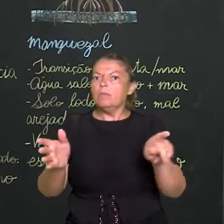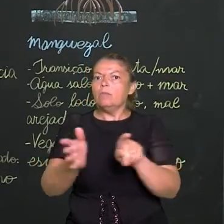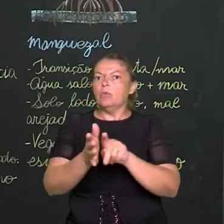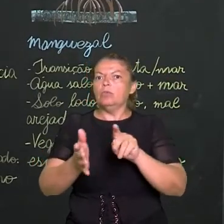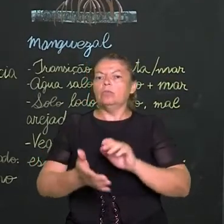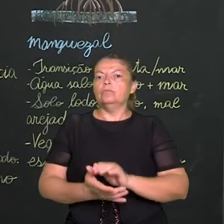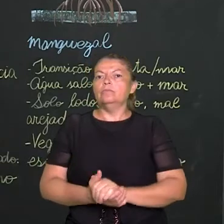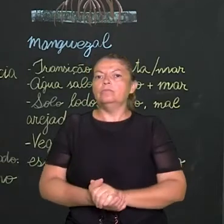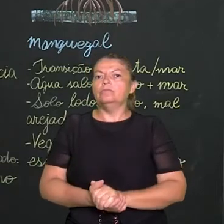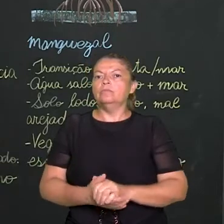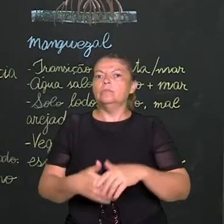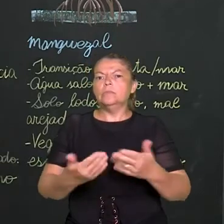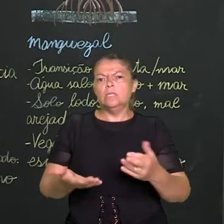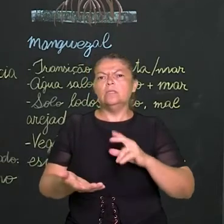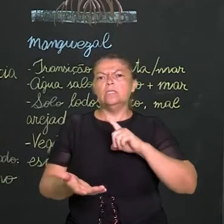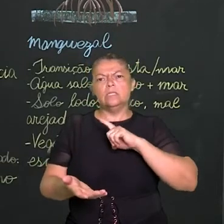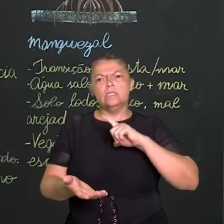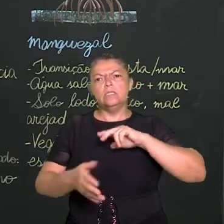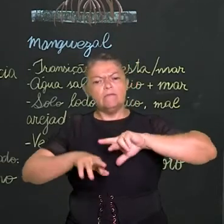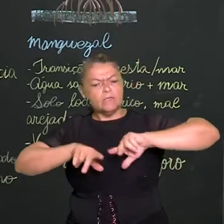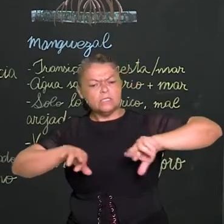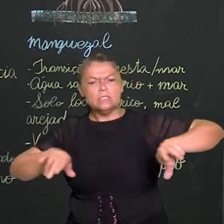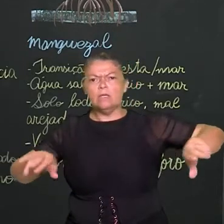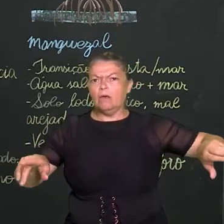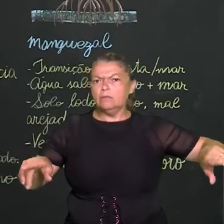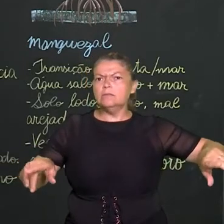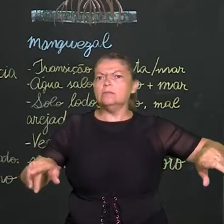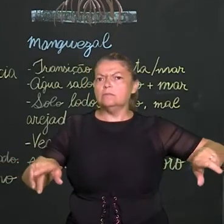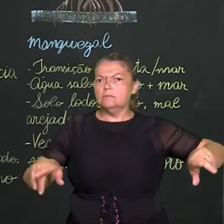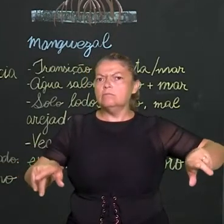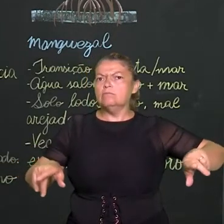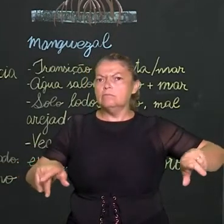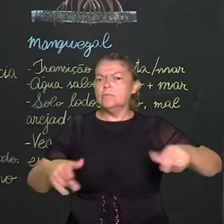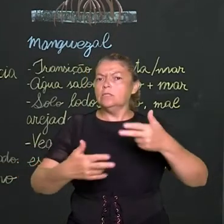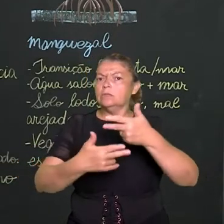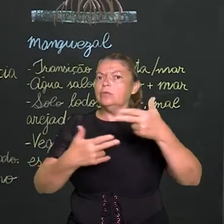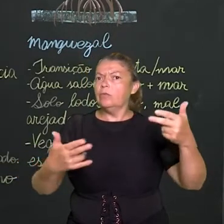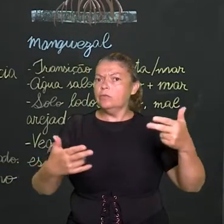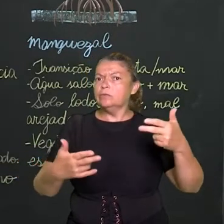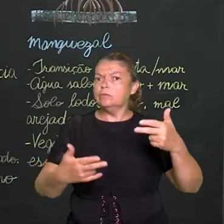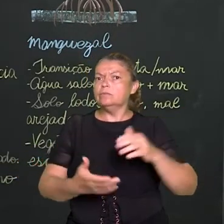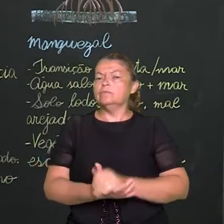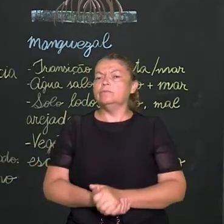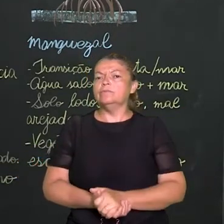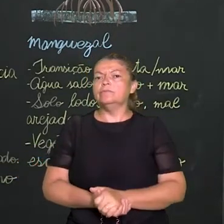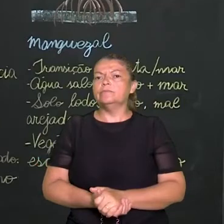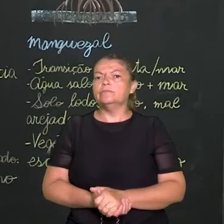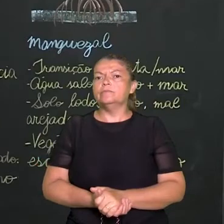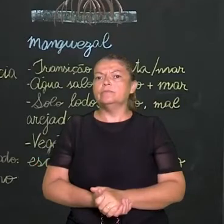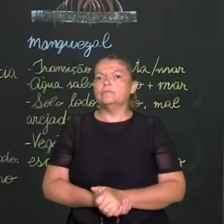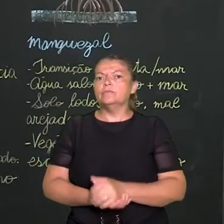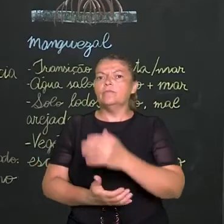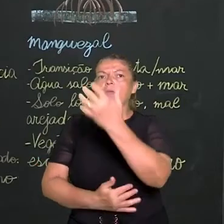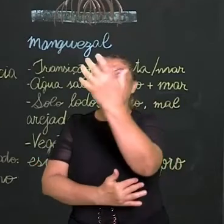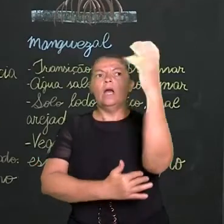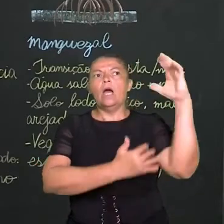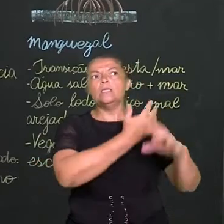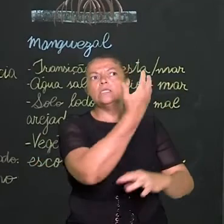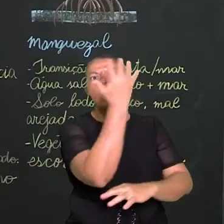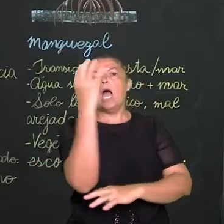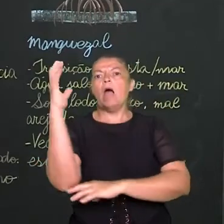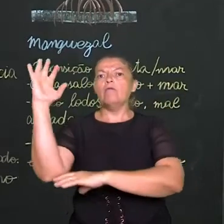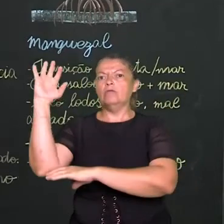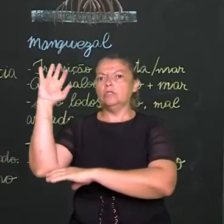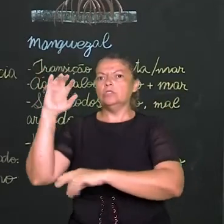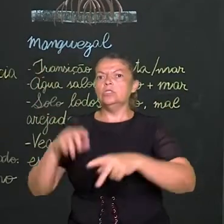e de pecuária. Diversidade de espécies é muita. Agora, temos que ter um destaque para as aves. As